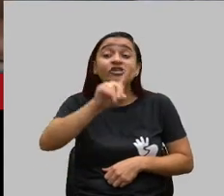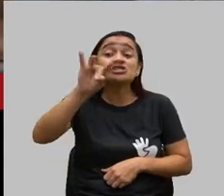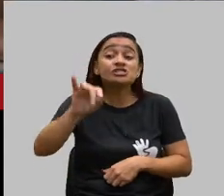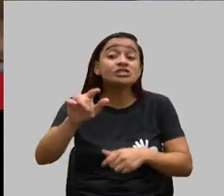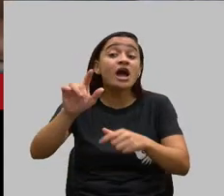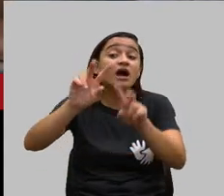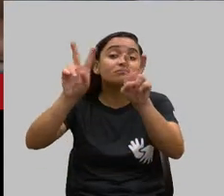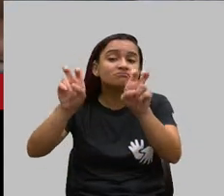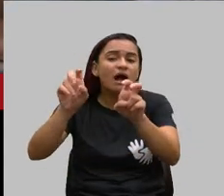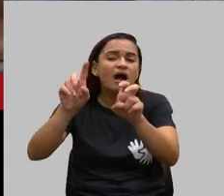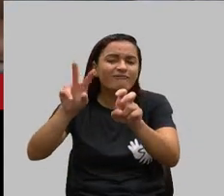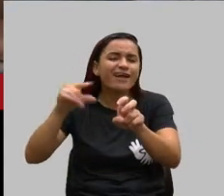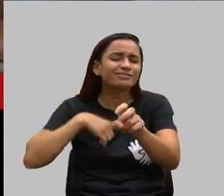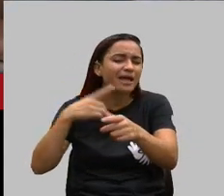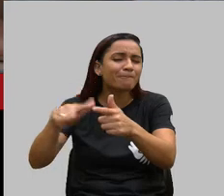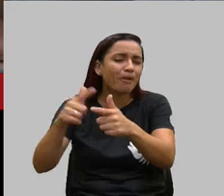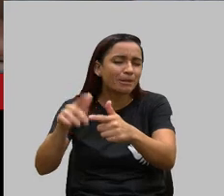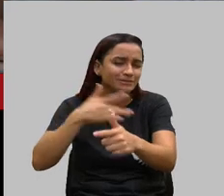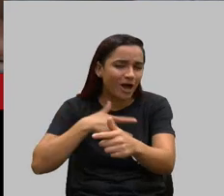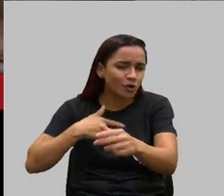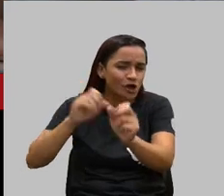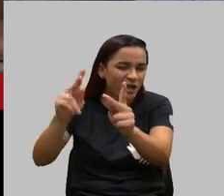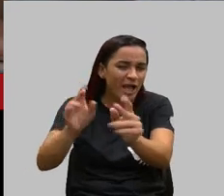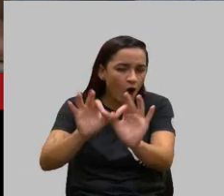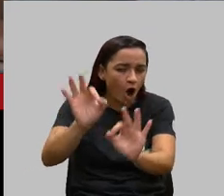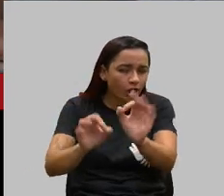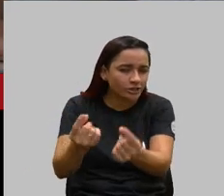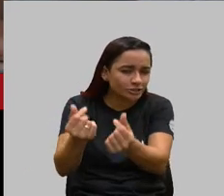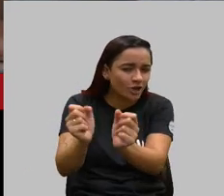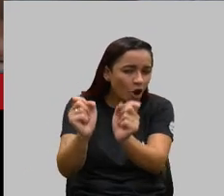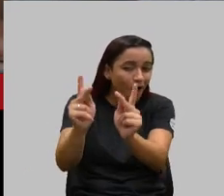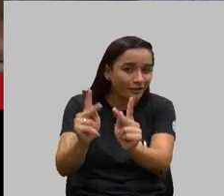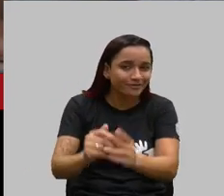saúde, prepare o plano de saúde, eu prepare um dinheiro para isso. Não tem.